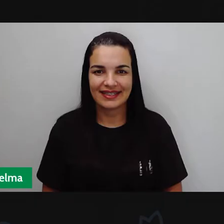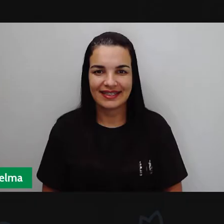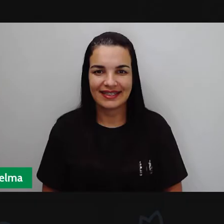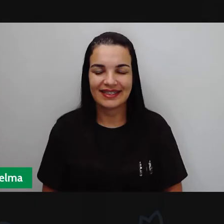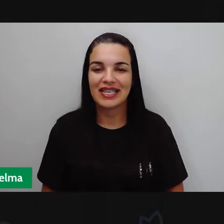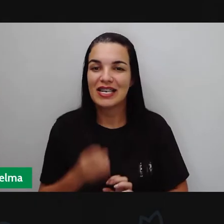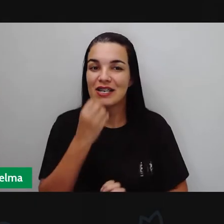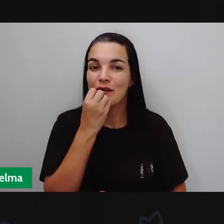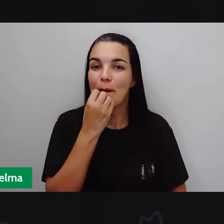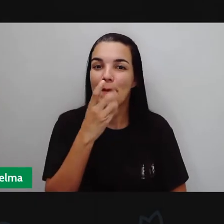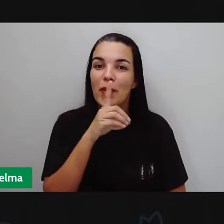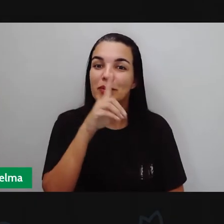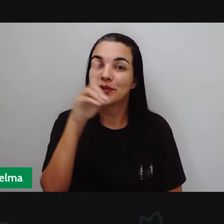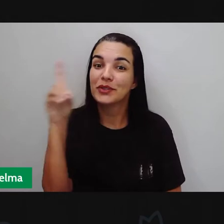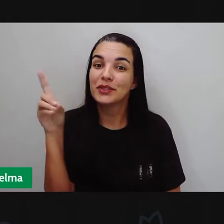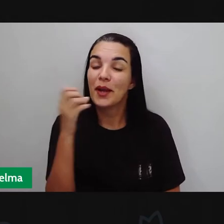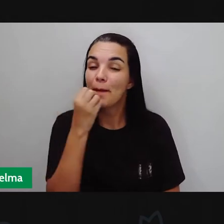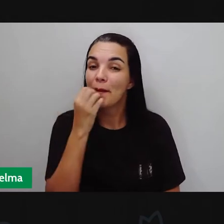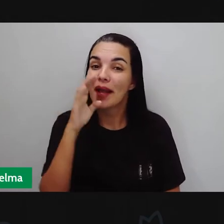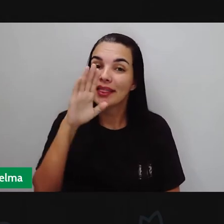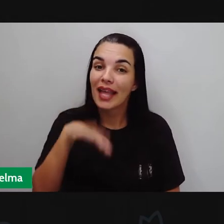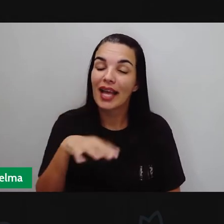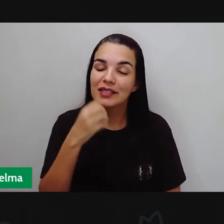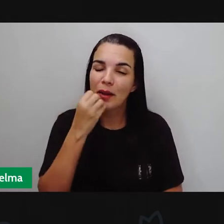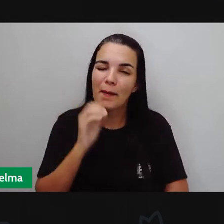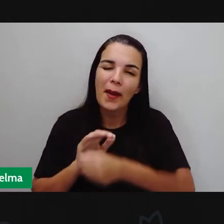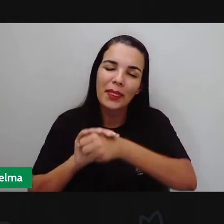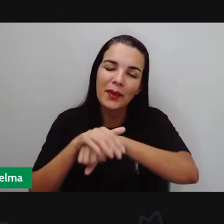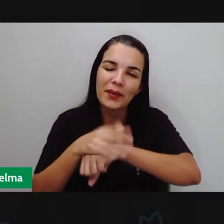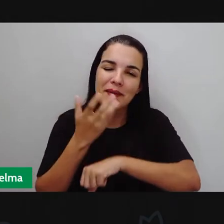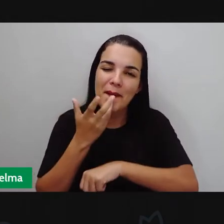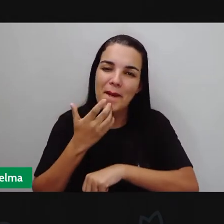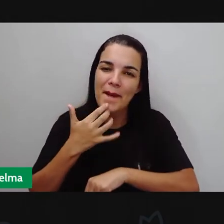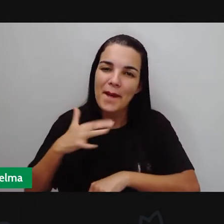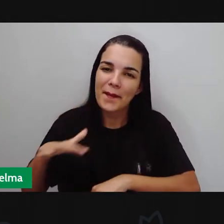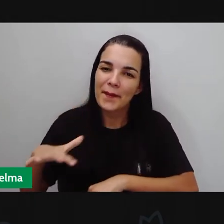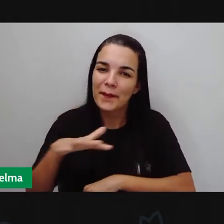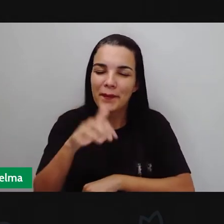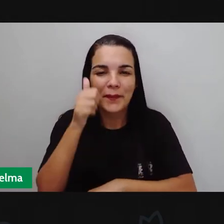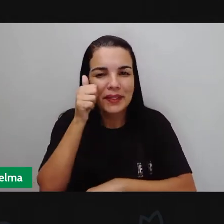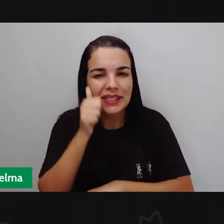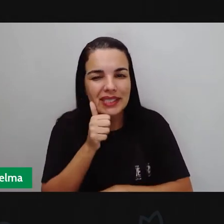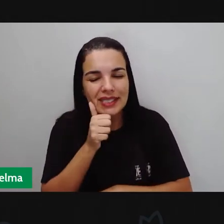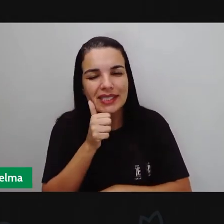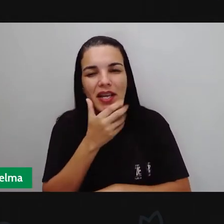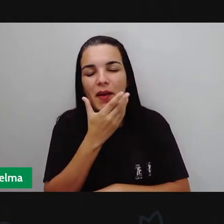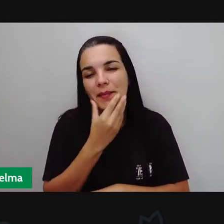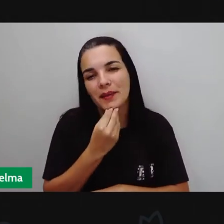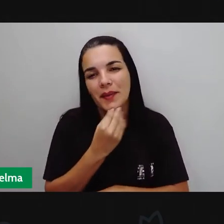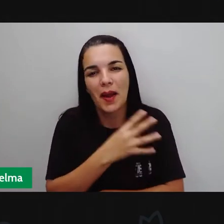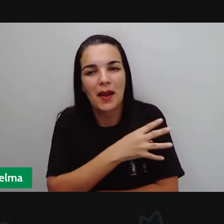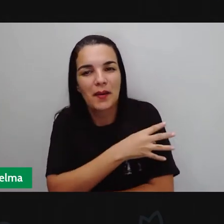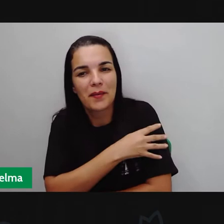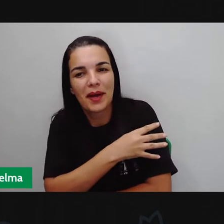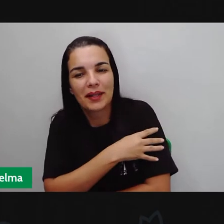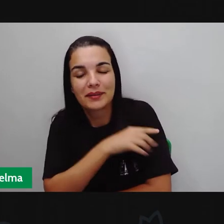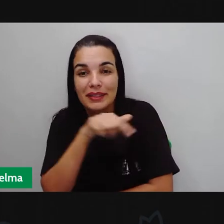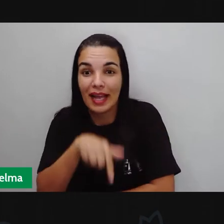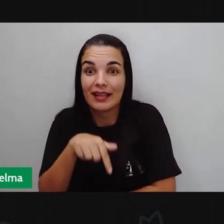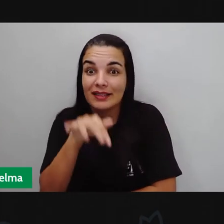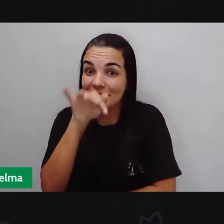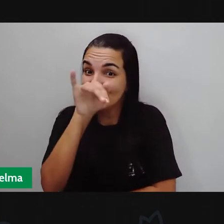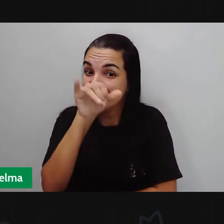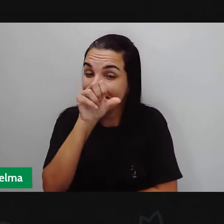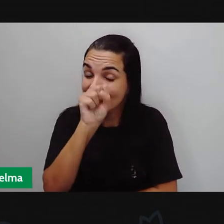Bom dia, boa tarde, boa noite, meninos e meninas, nossos quartos anos, nossos queridos quartos anos da cidade de Feira de